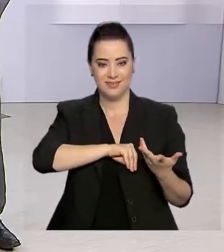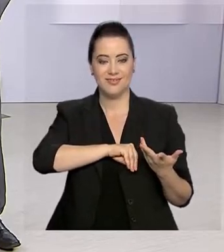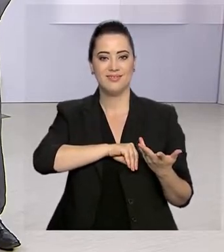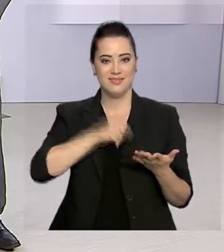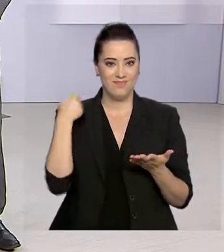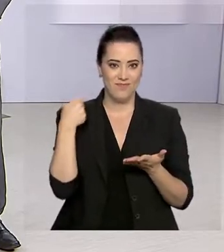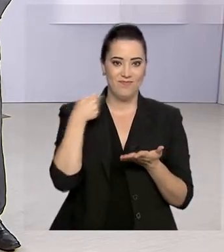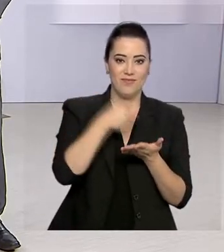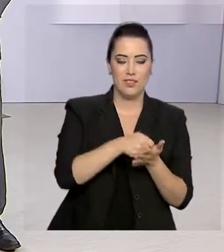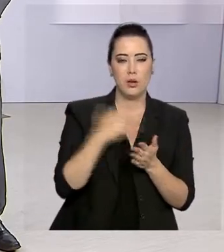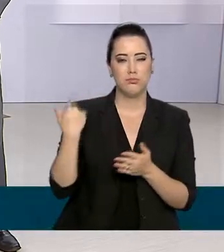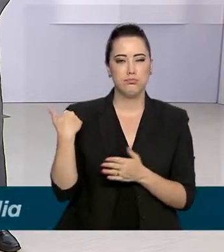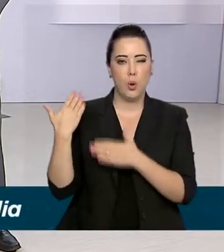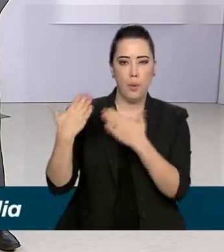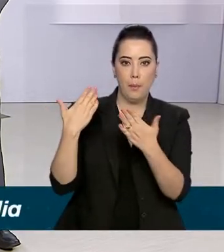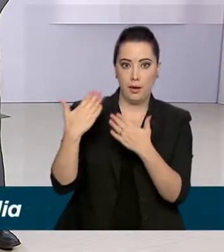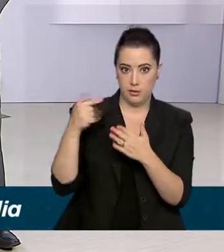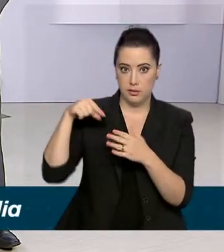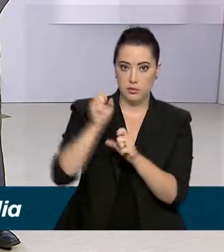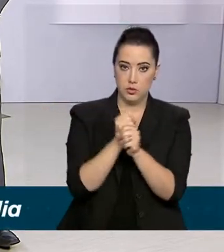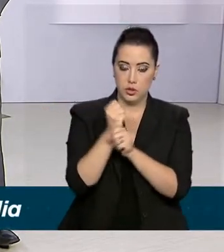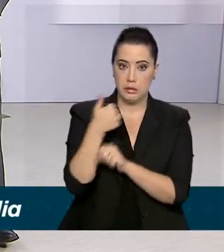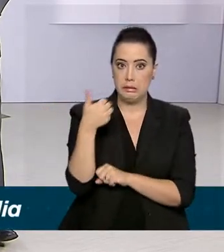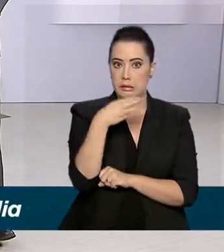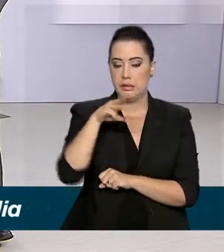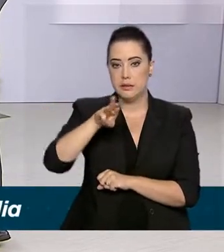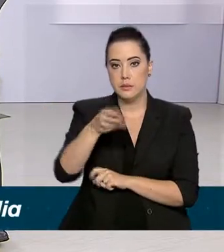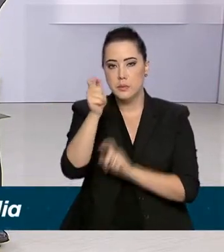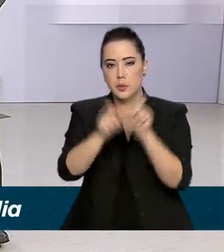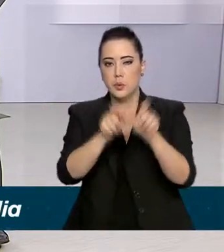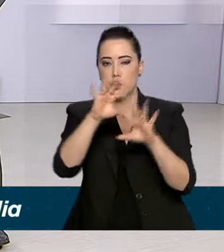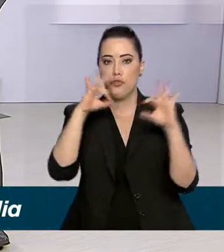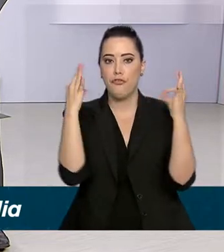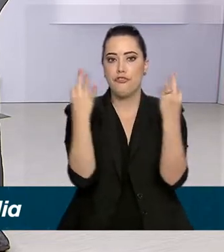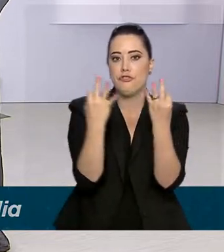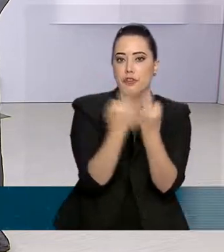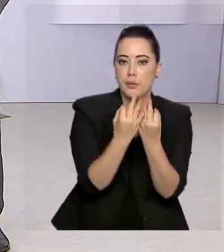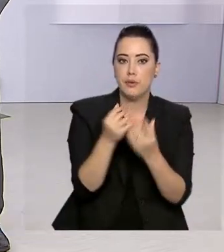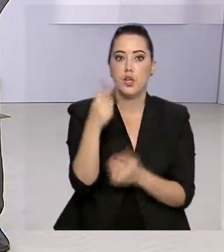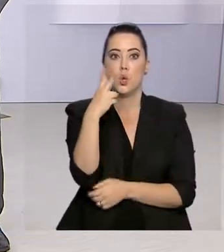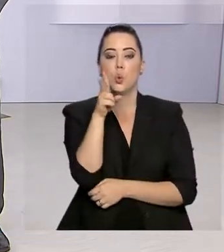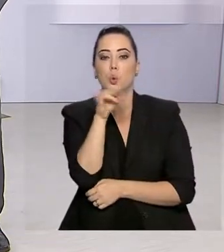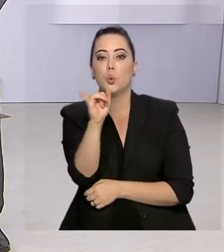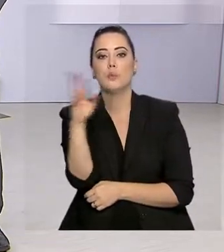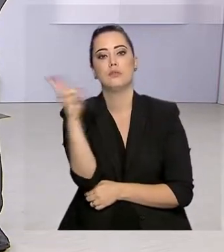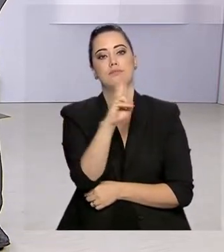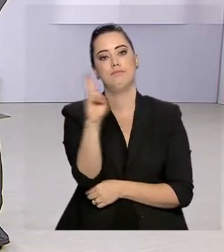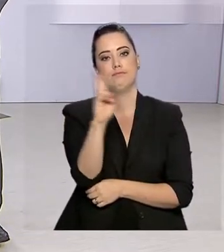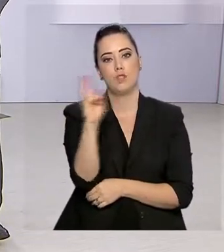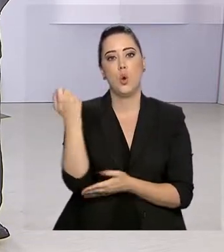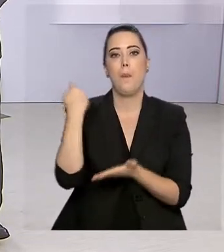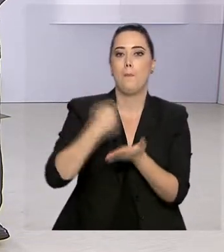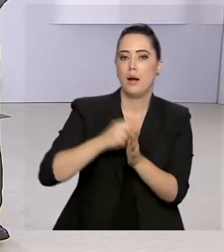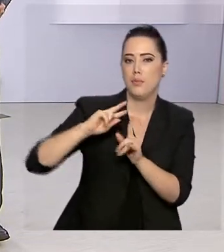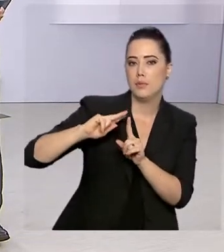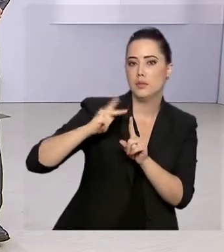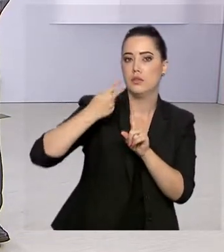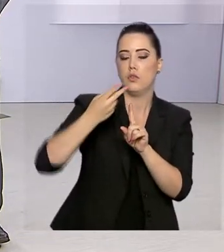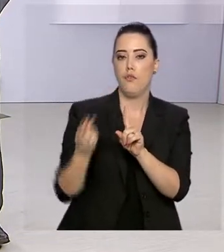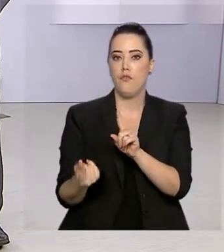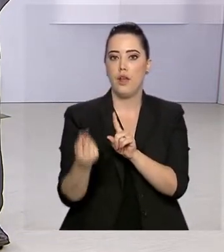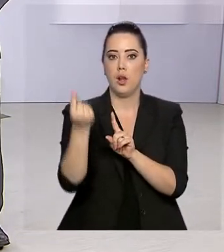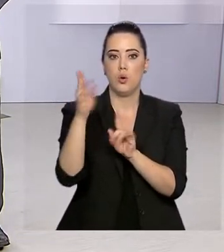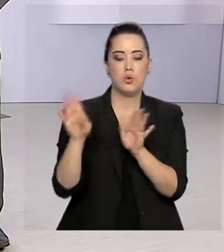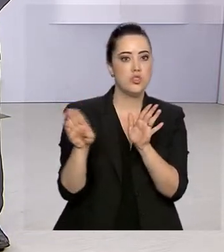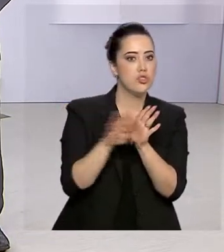do ano somou mais de 13 milhões de famílias, num valor total de R$ 2,5 bilhões. Com o pagamento extra, o valor da